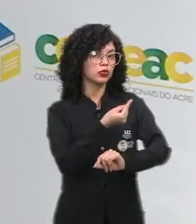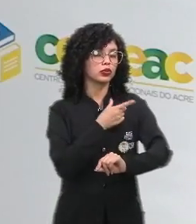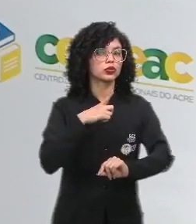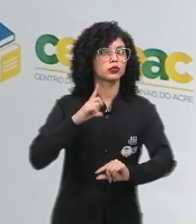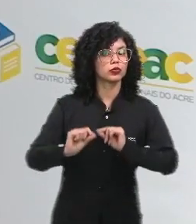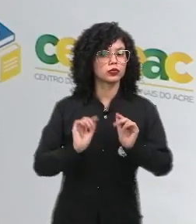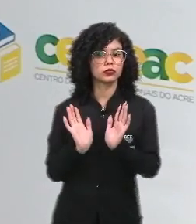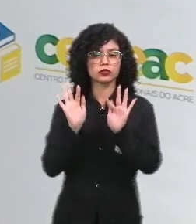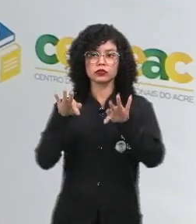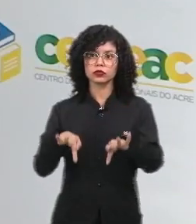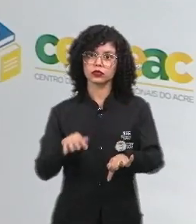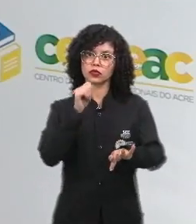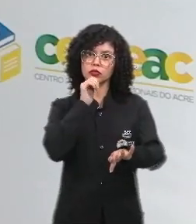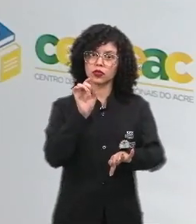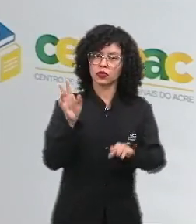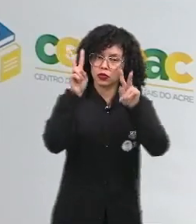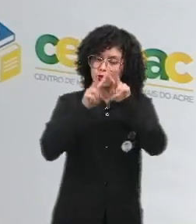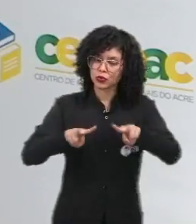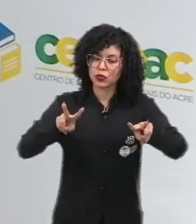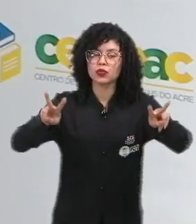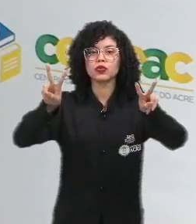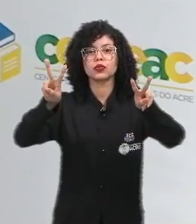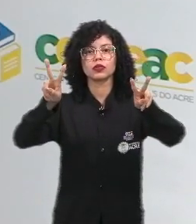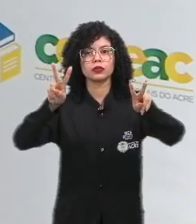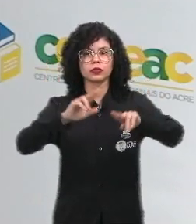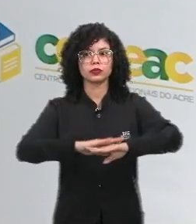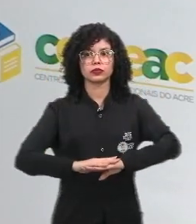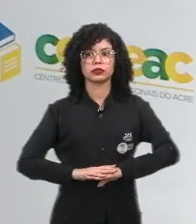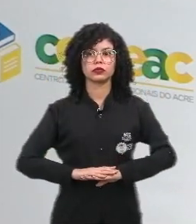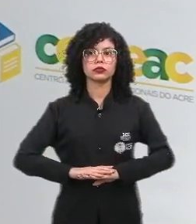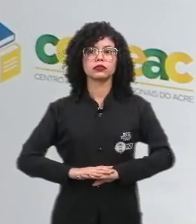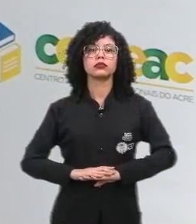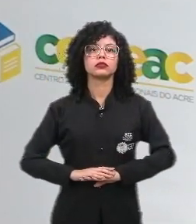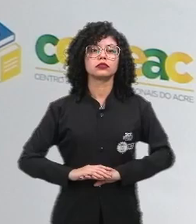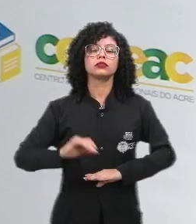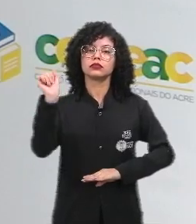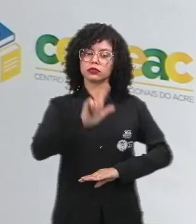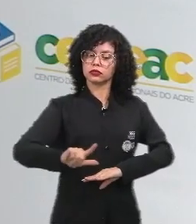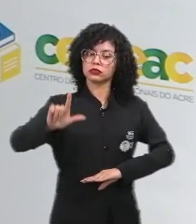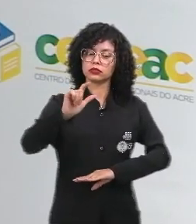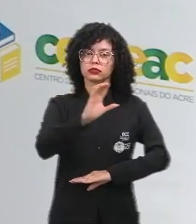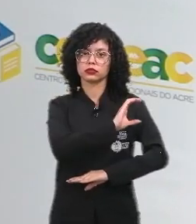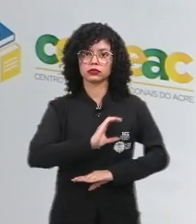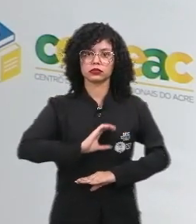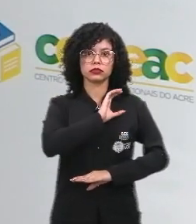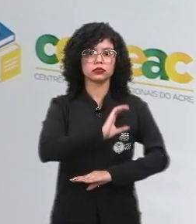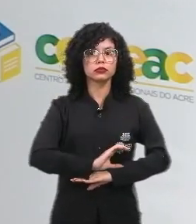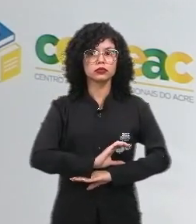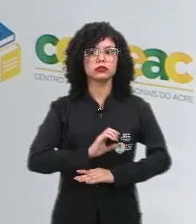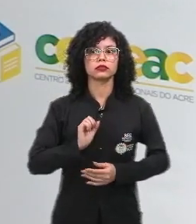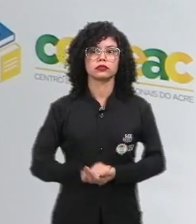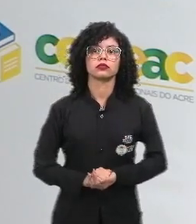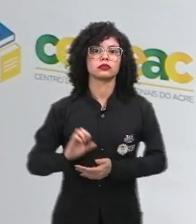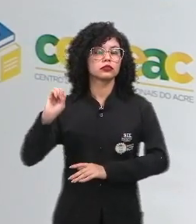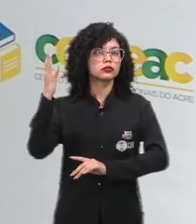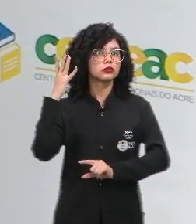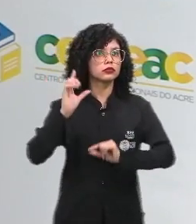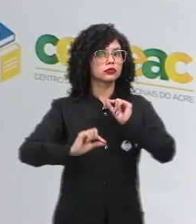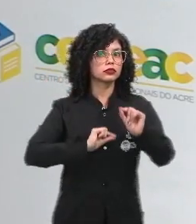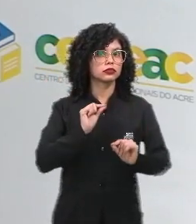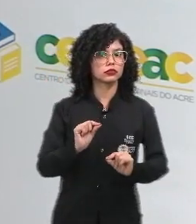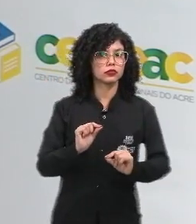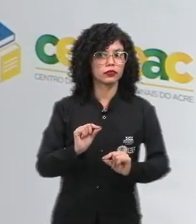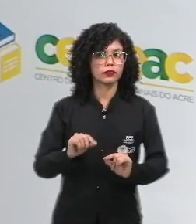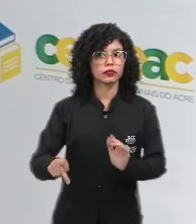aqui para finalizar, que é só uma visão assim mais macro, pessoal? A literatura de catequese, ela ocorre com o